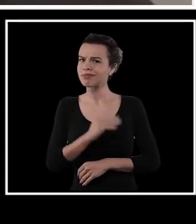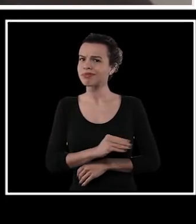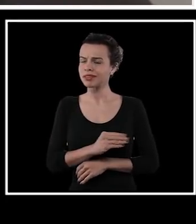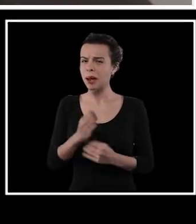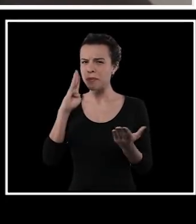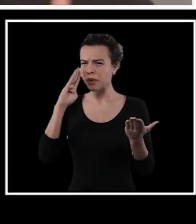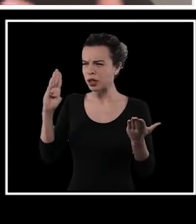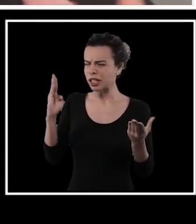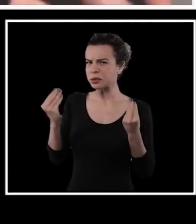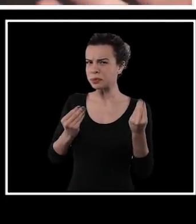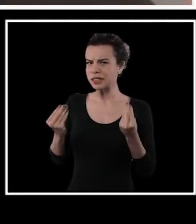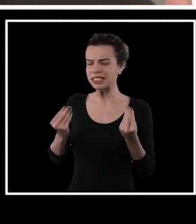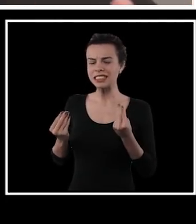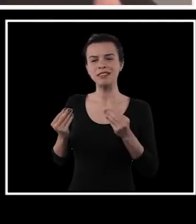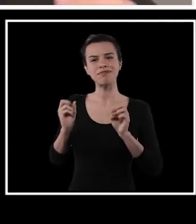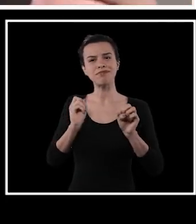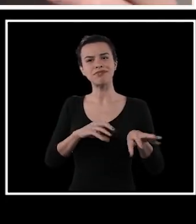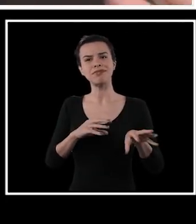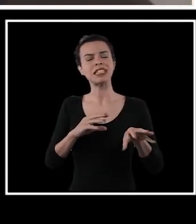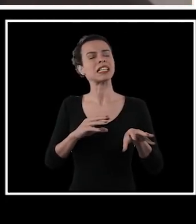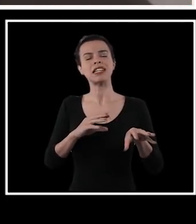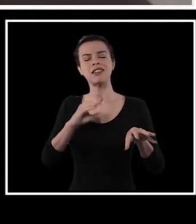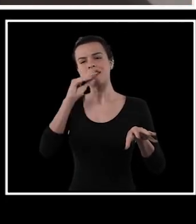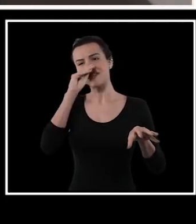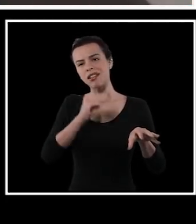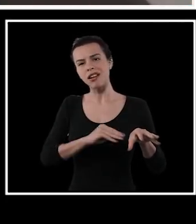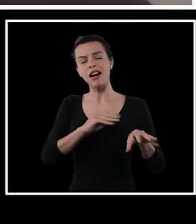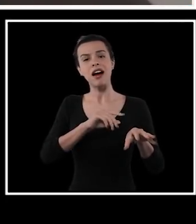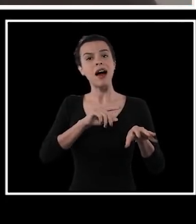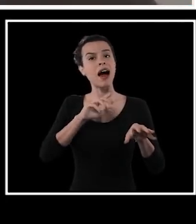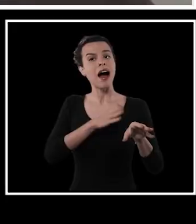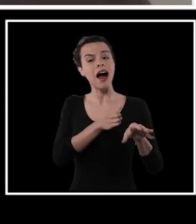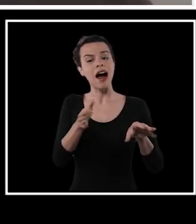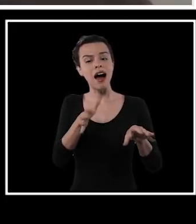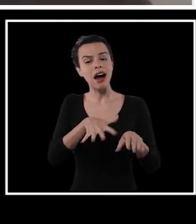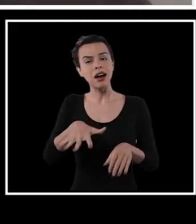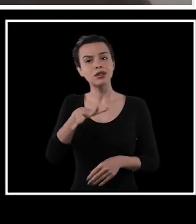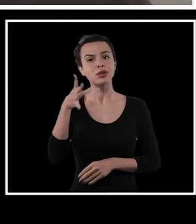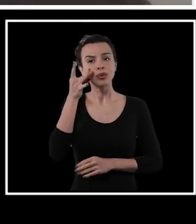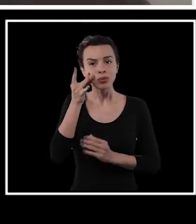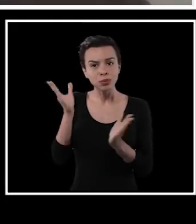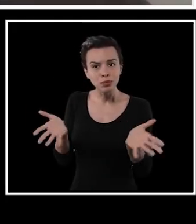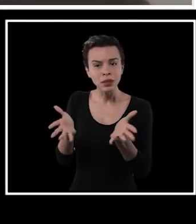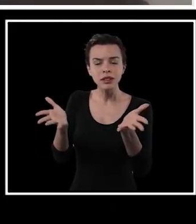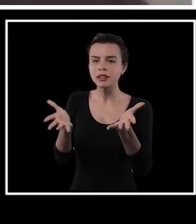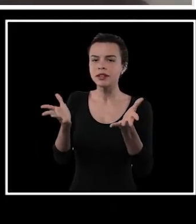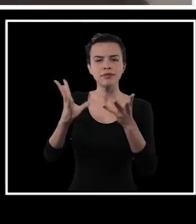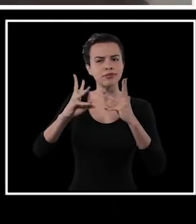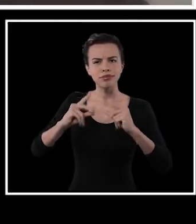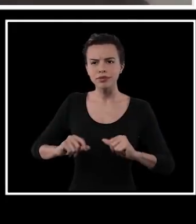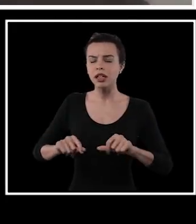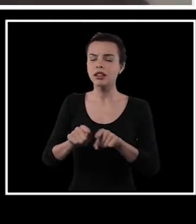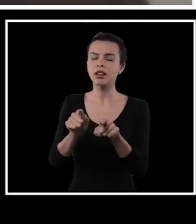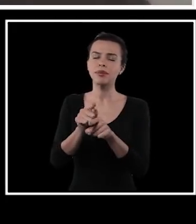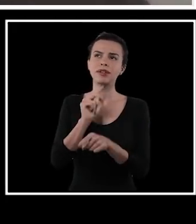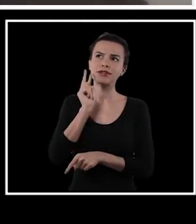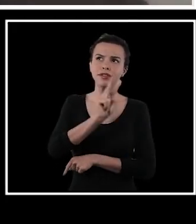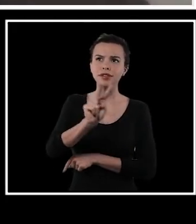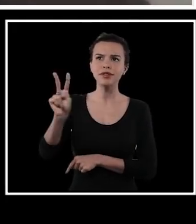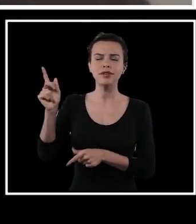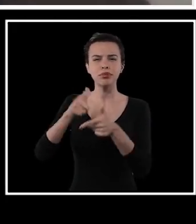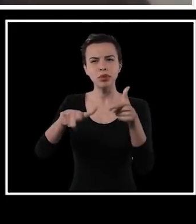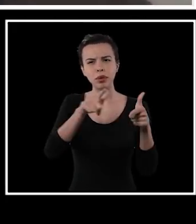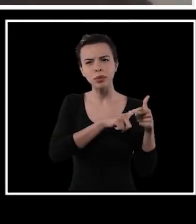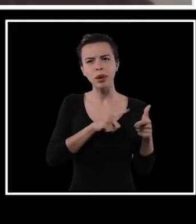é essa prioridade. Principalmente o papel humanizante da educação vem sendo muito deteriorado. A gente tem visto precarização de todos os tipos,